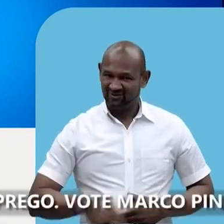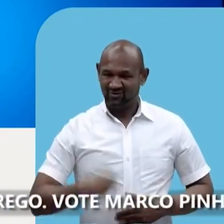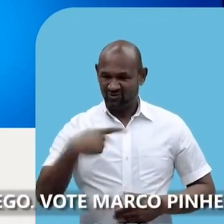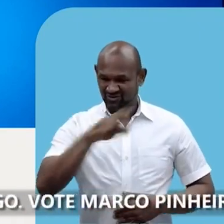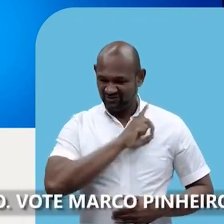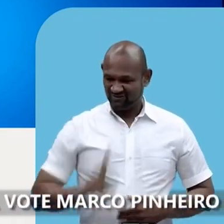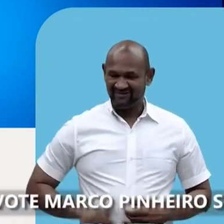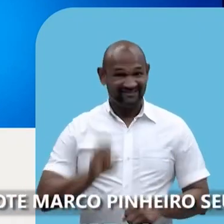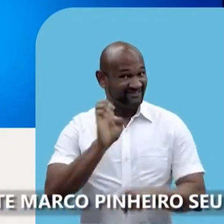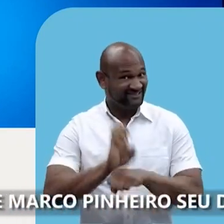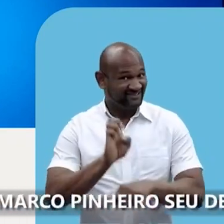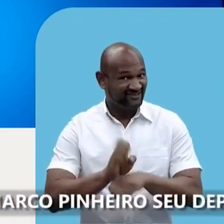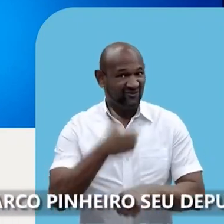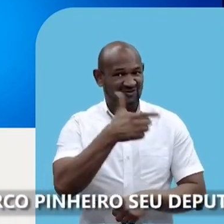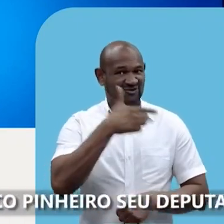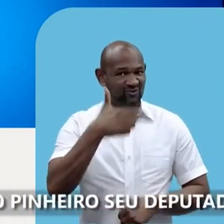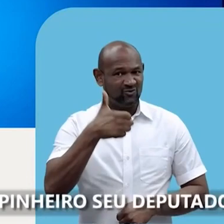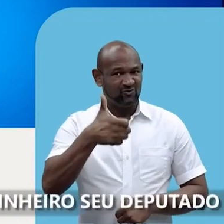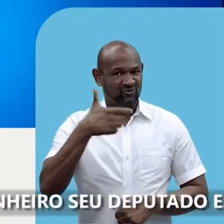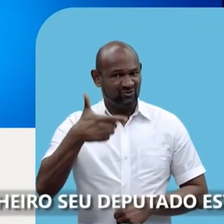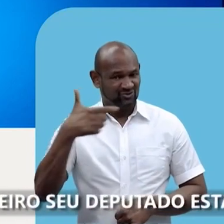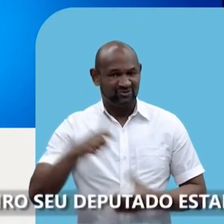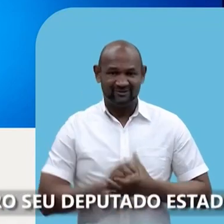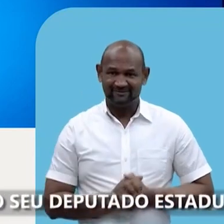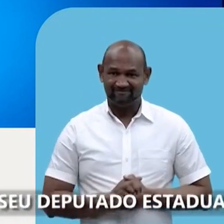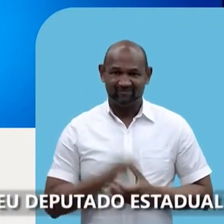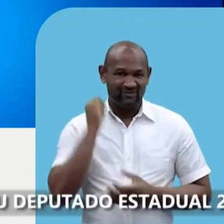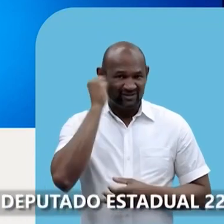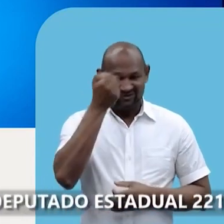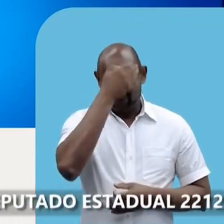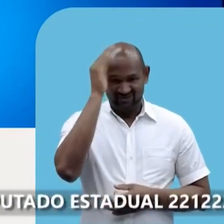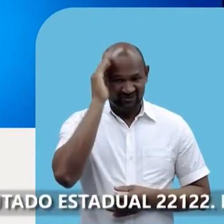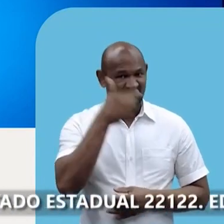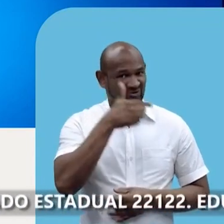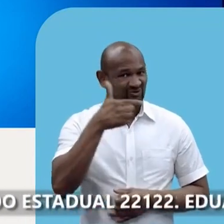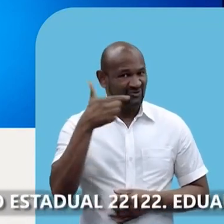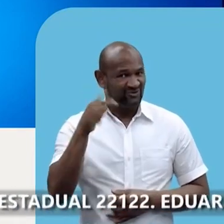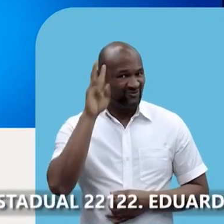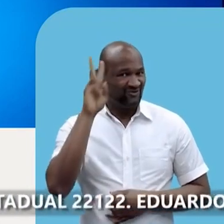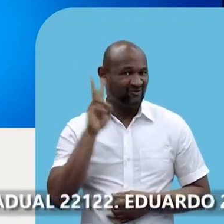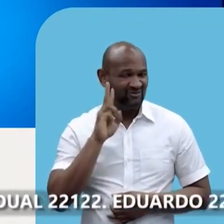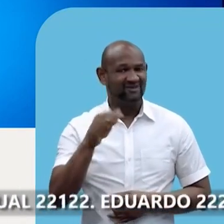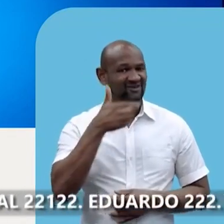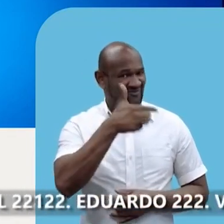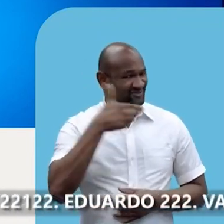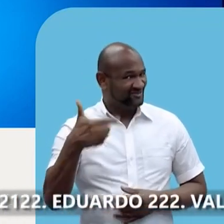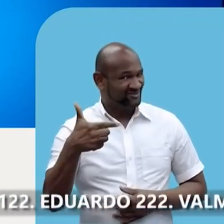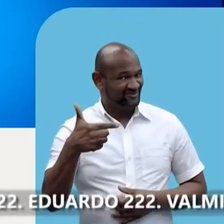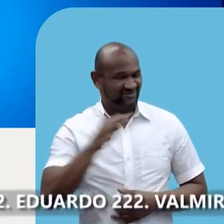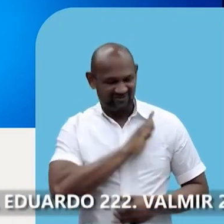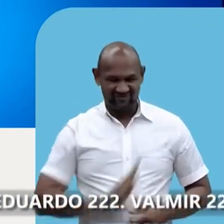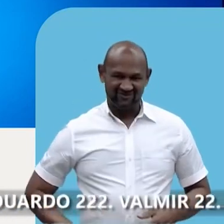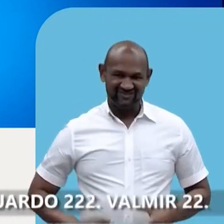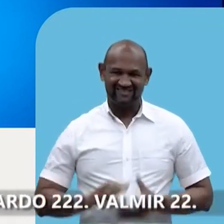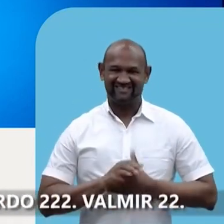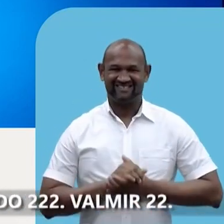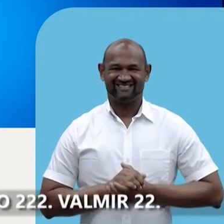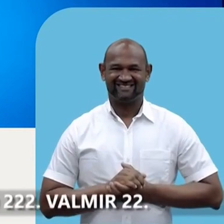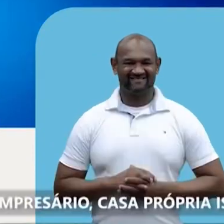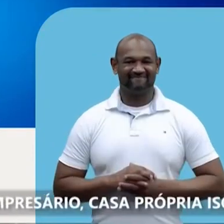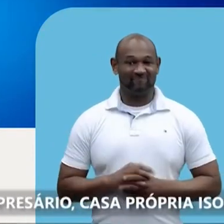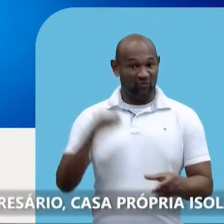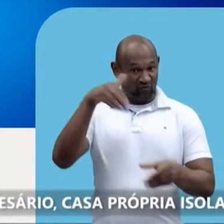Vote Marco Pinheiro, seu deputado estadual. 22122. Eduardo, 222. Valmir, 22.